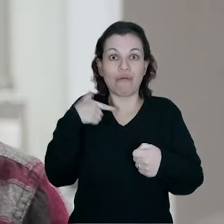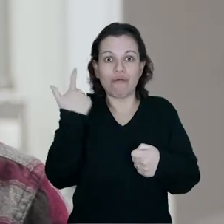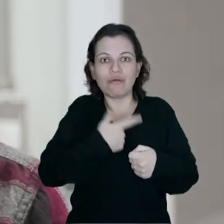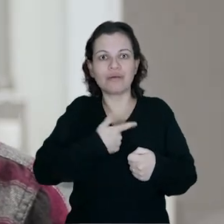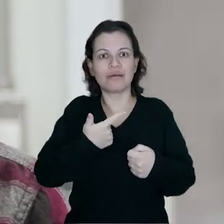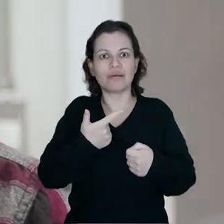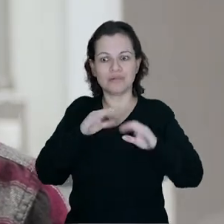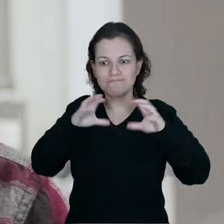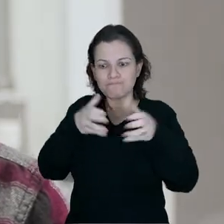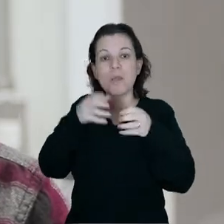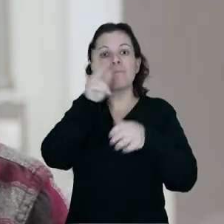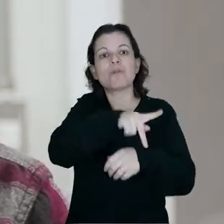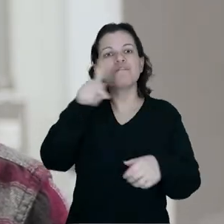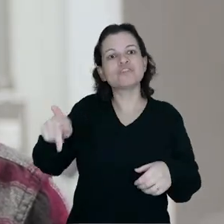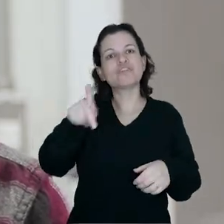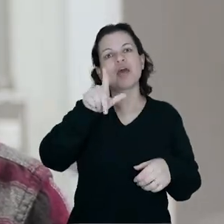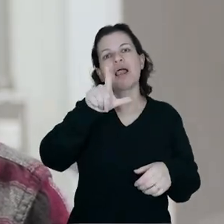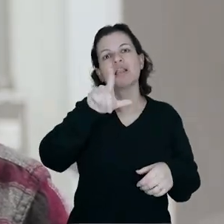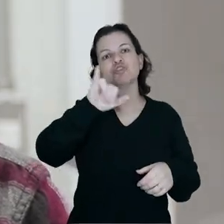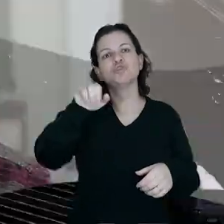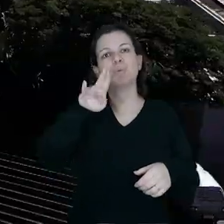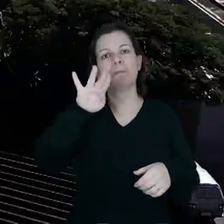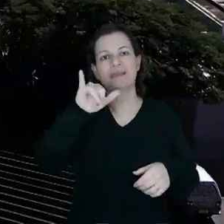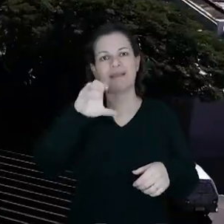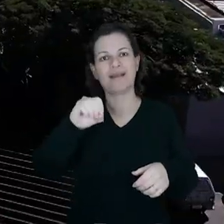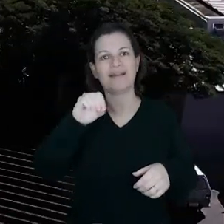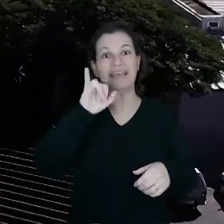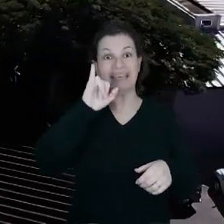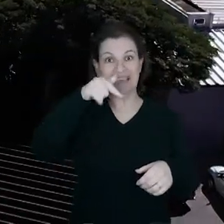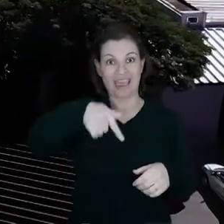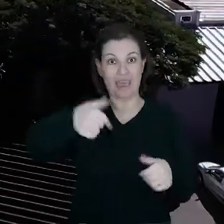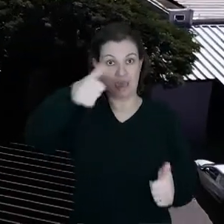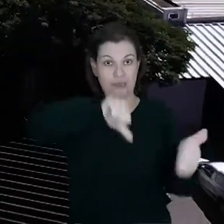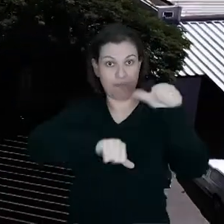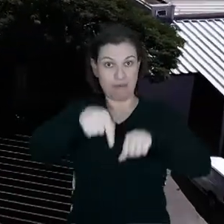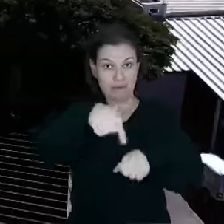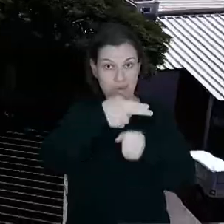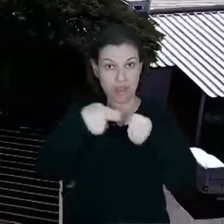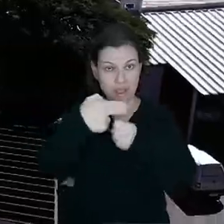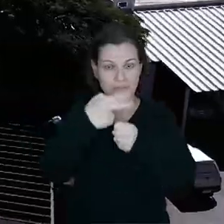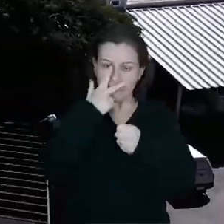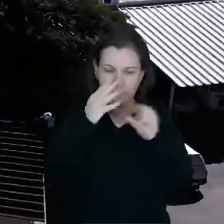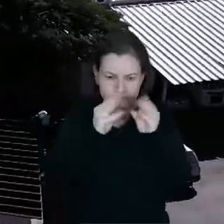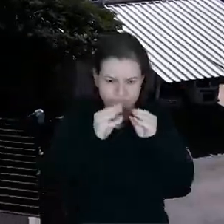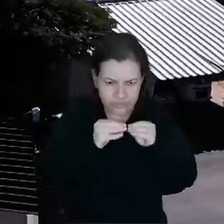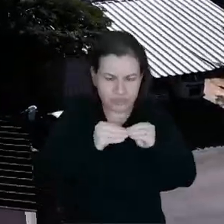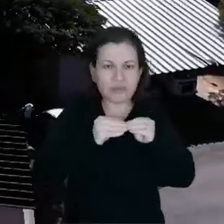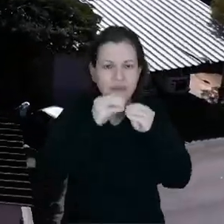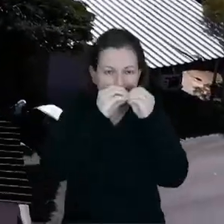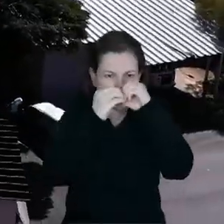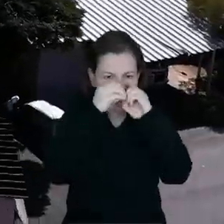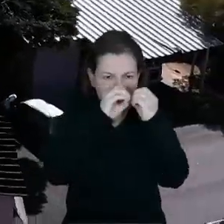E a gente, em conjunto com a professora Ljubitsa Tacit, aqui do Estudo de Química da Unicamp, ela sintetizou nanopartículas